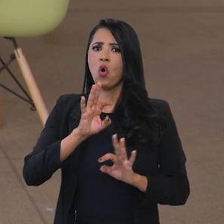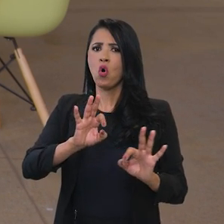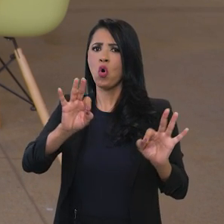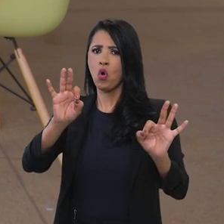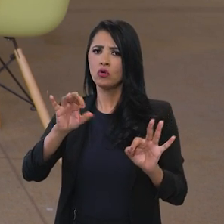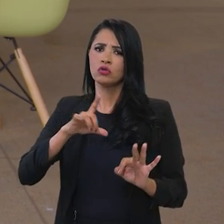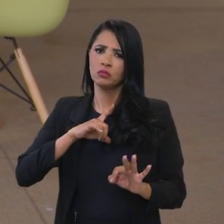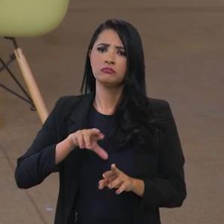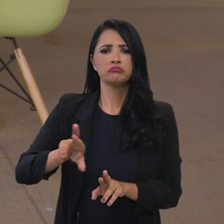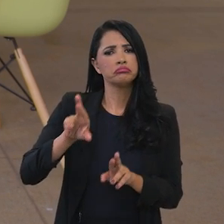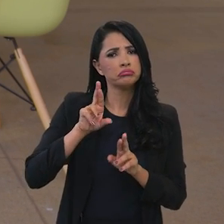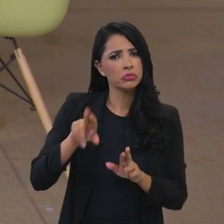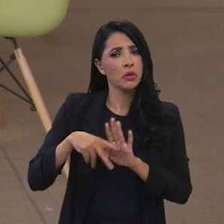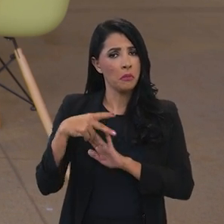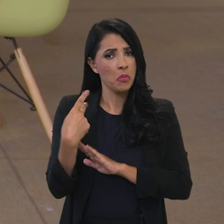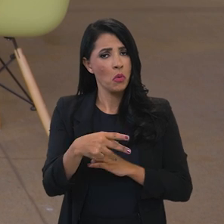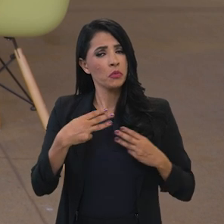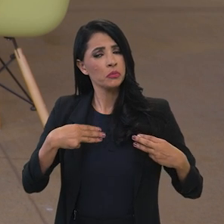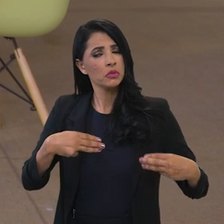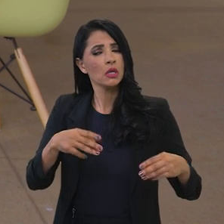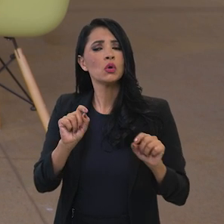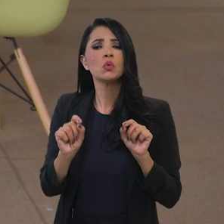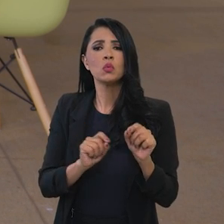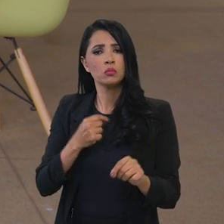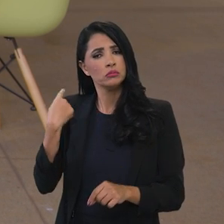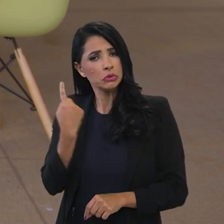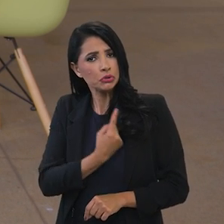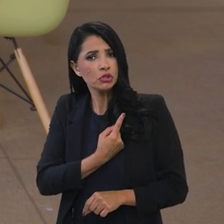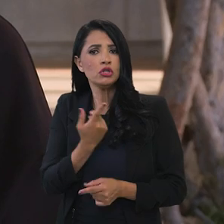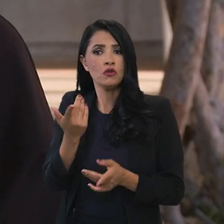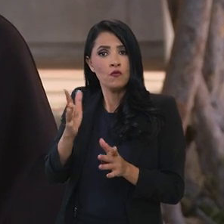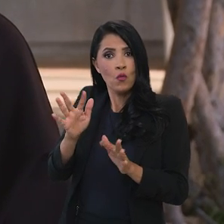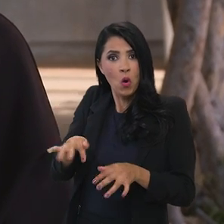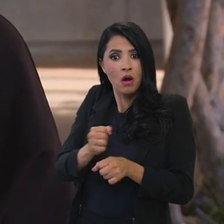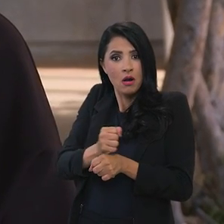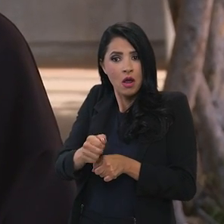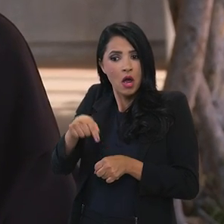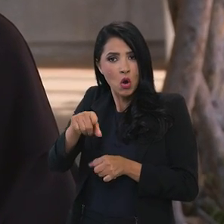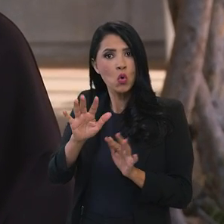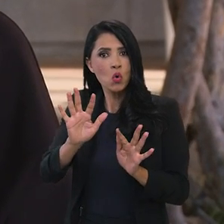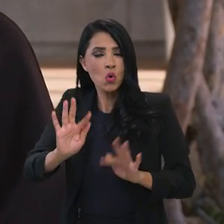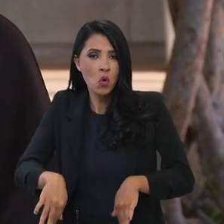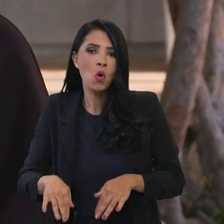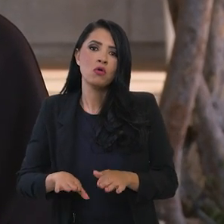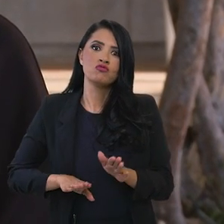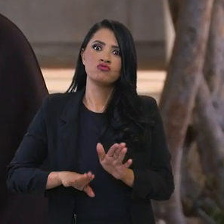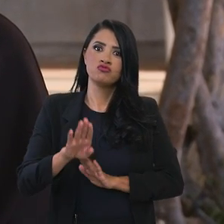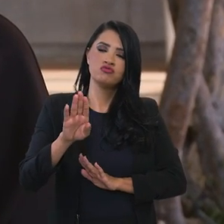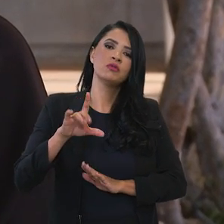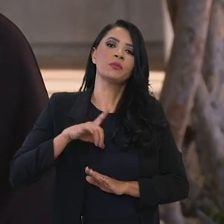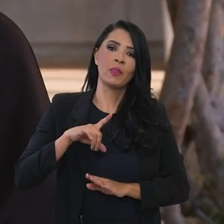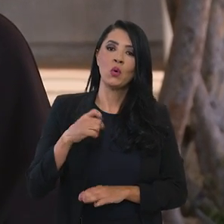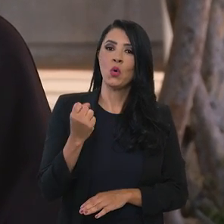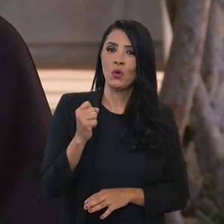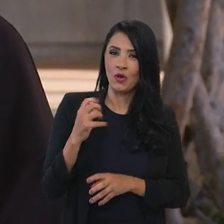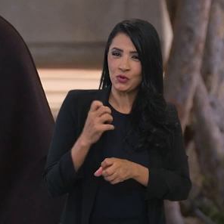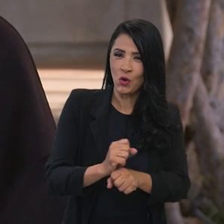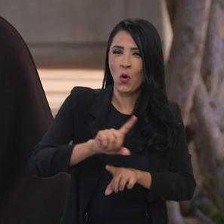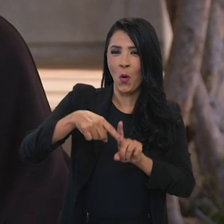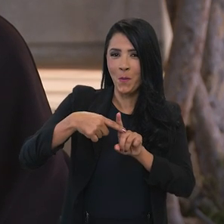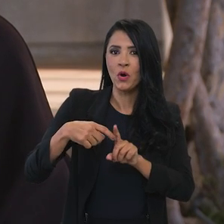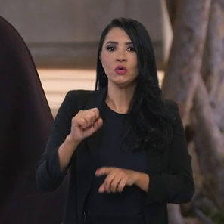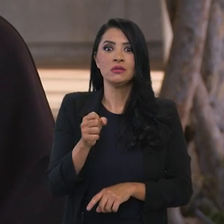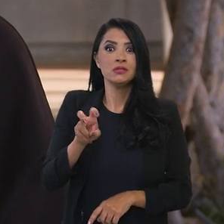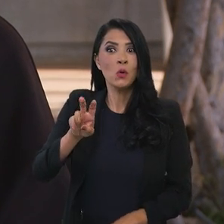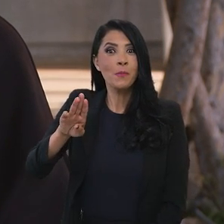Ministério é de que nós terminemos o ano com um superávit de 85 bilhões de dólares, que é um superávit recorde,